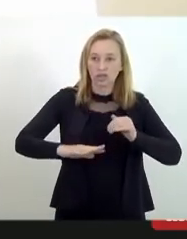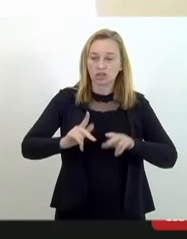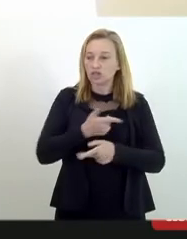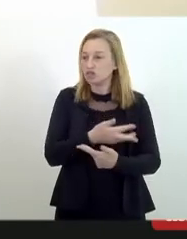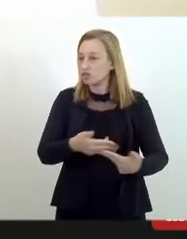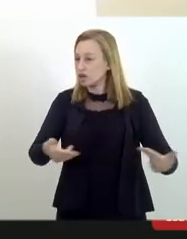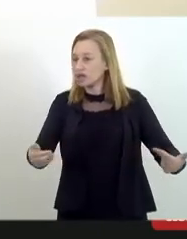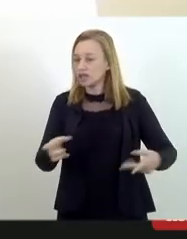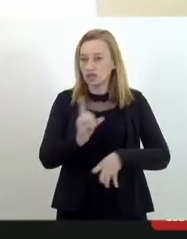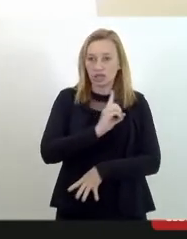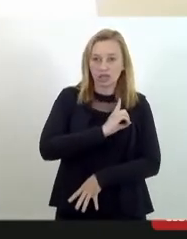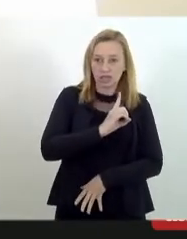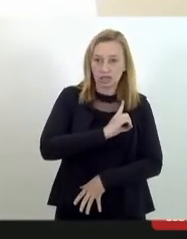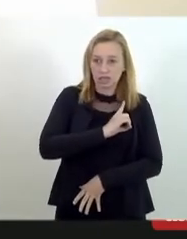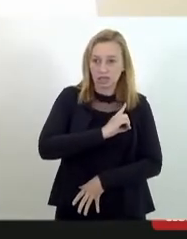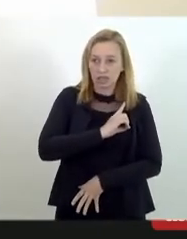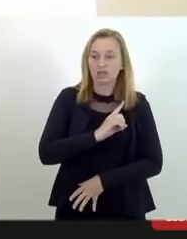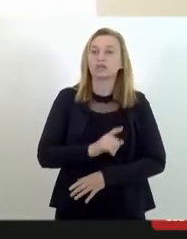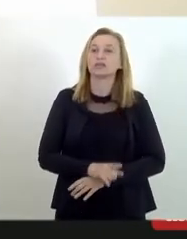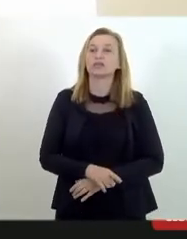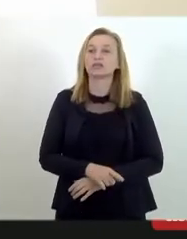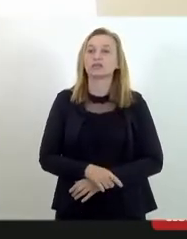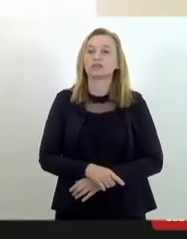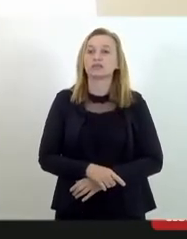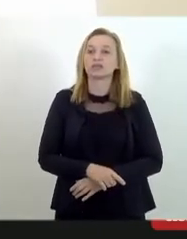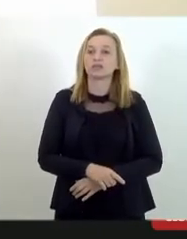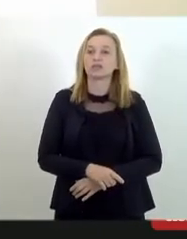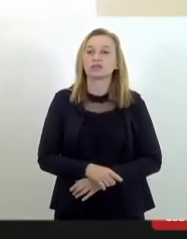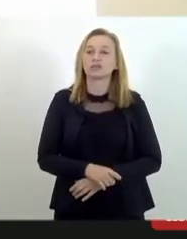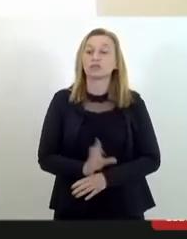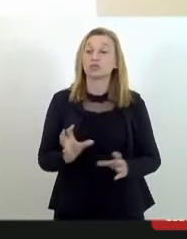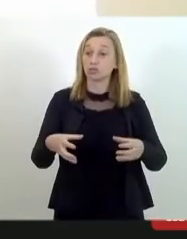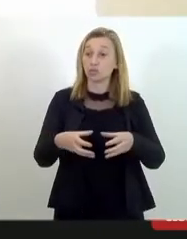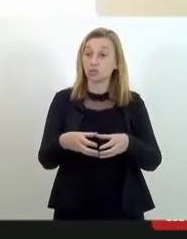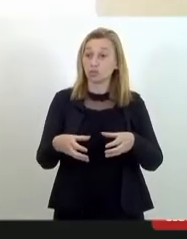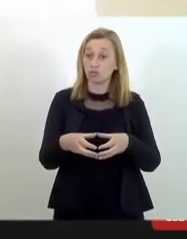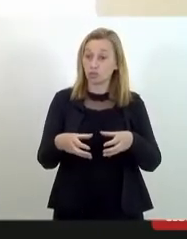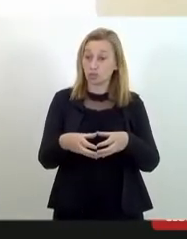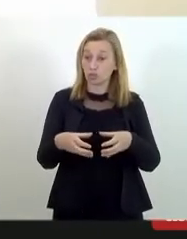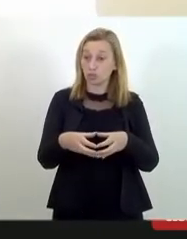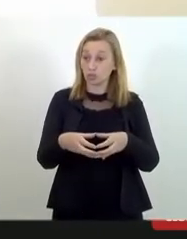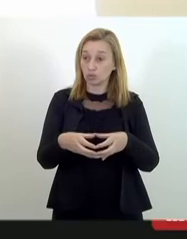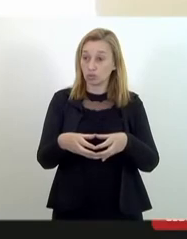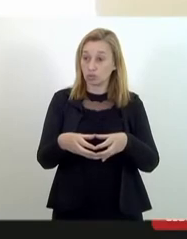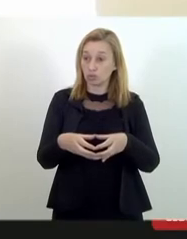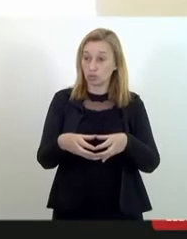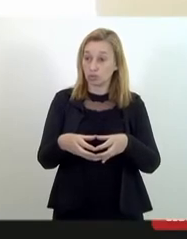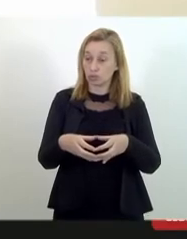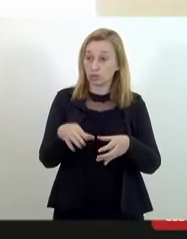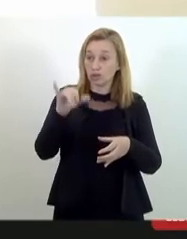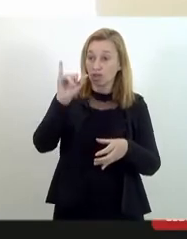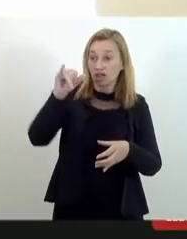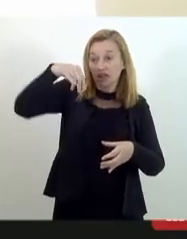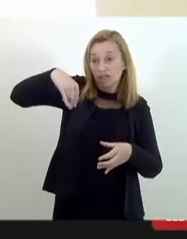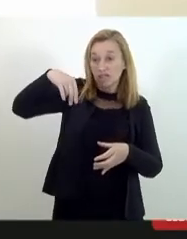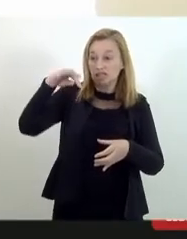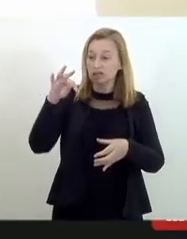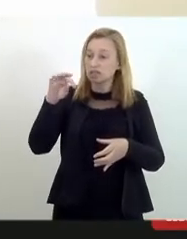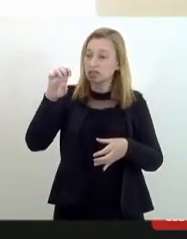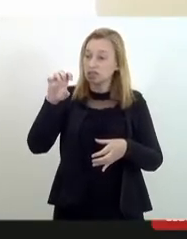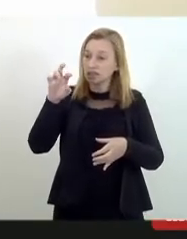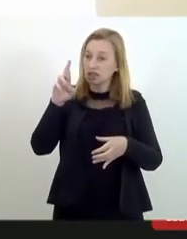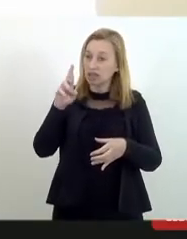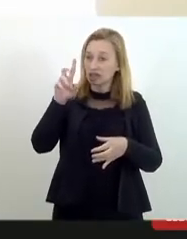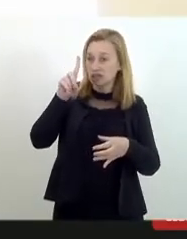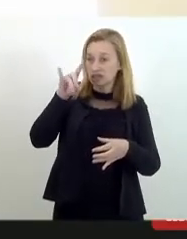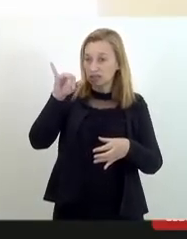delegacias, a existência de uma equipe interdisciplinar. As vítimas que nos chegam, muito